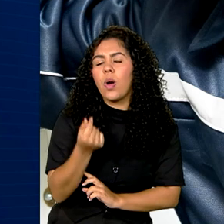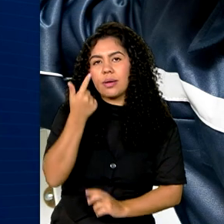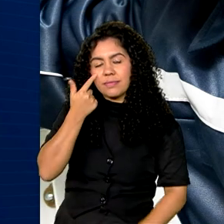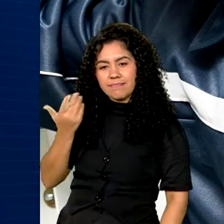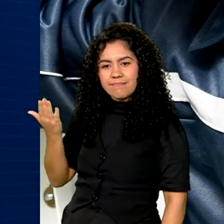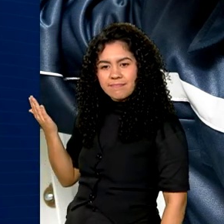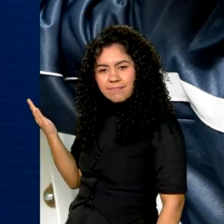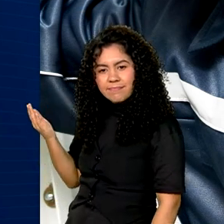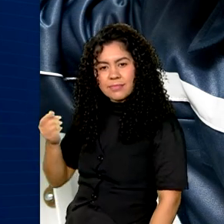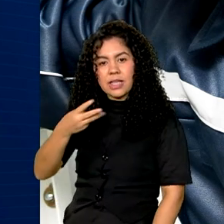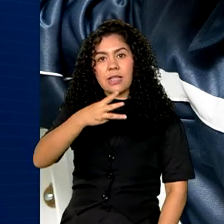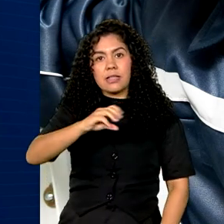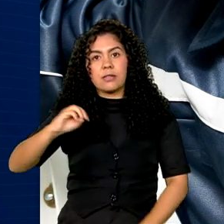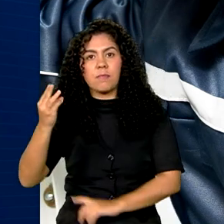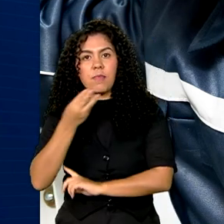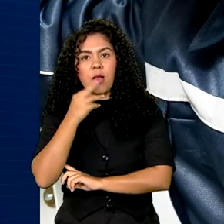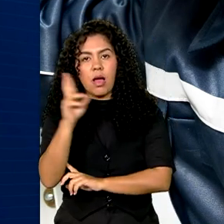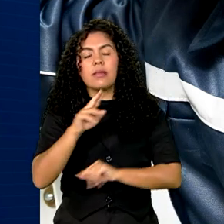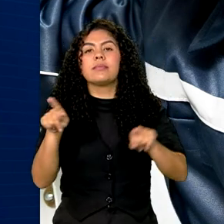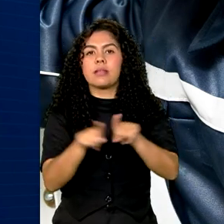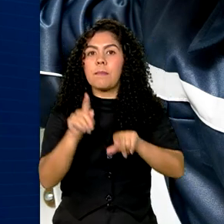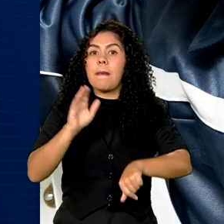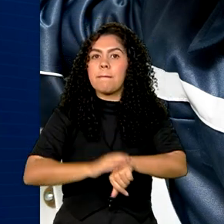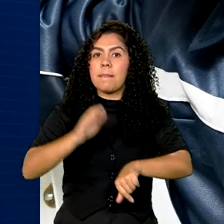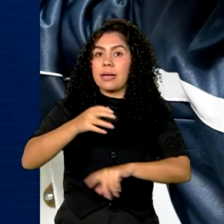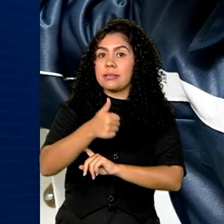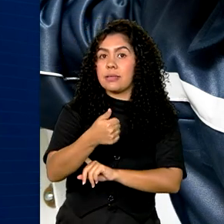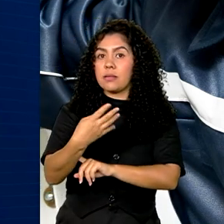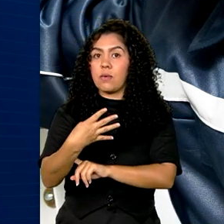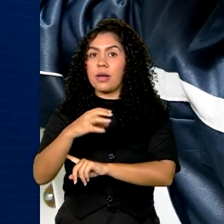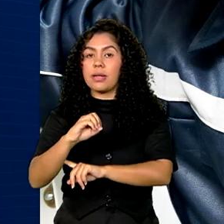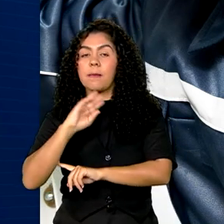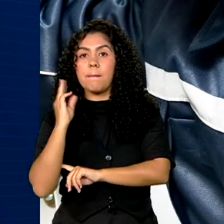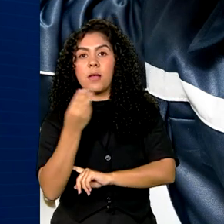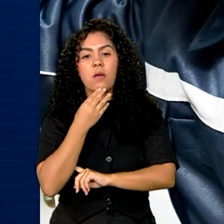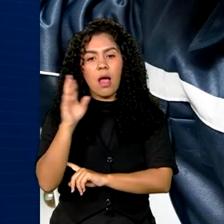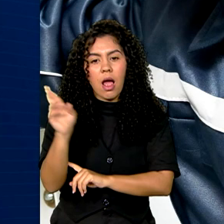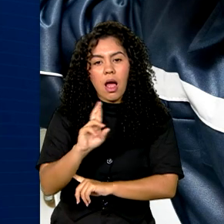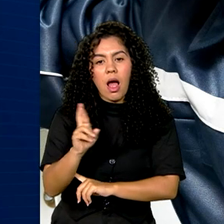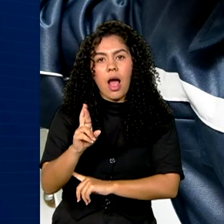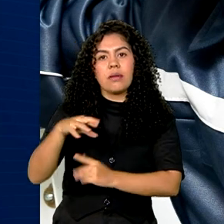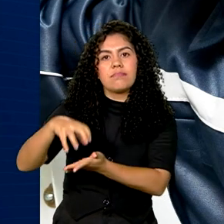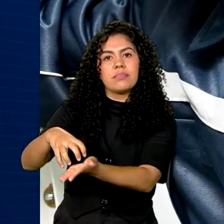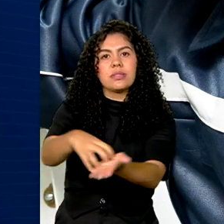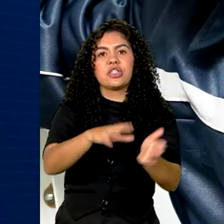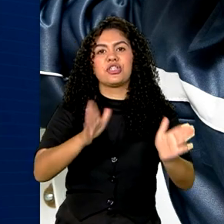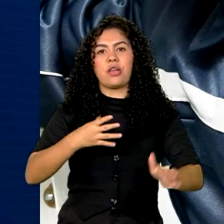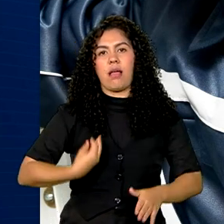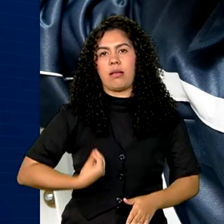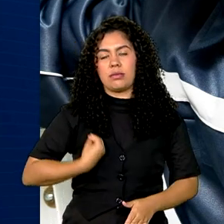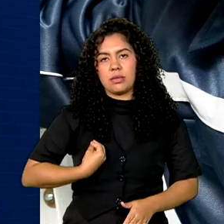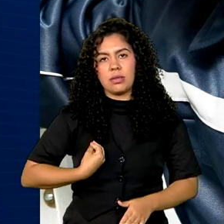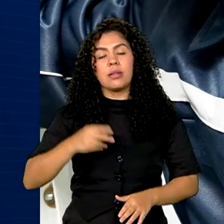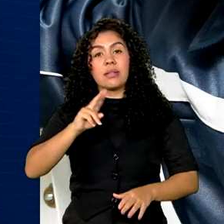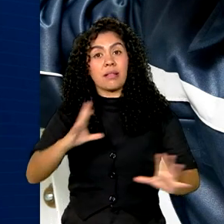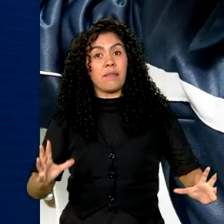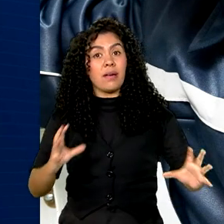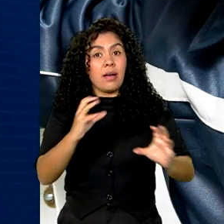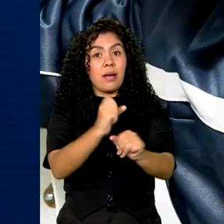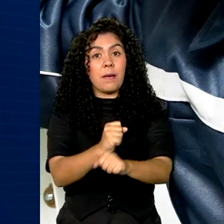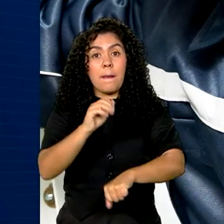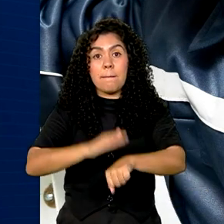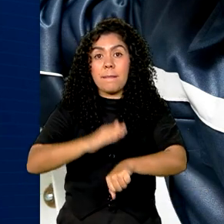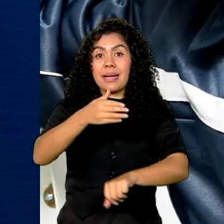milhões e mais R 141 milhões na consolidação dos atuais centros, o que deve criar mais de